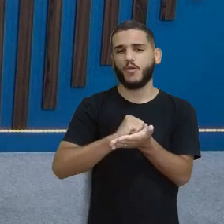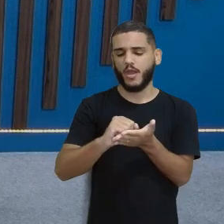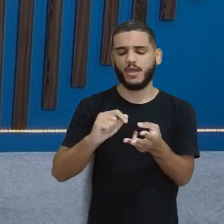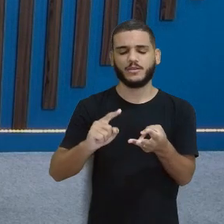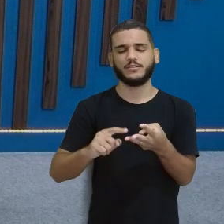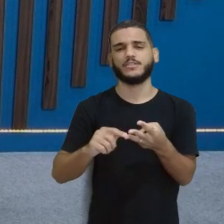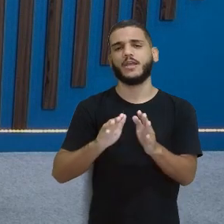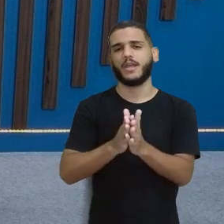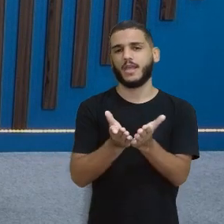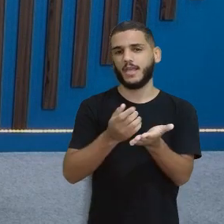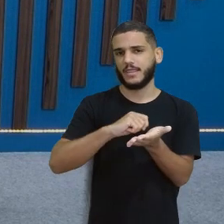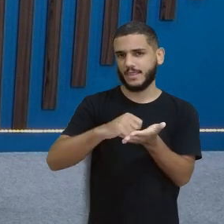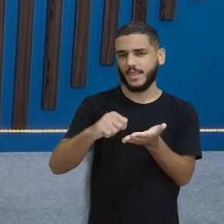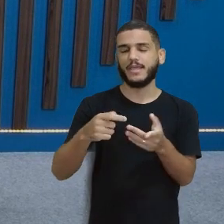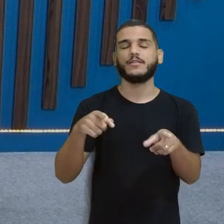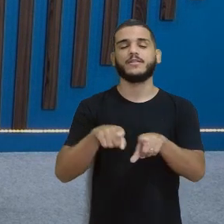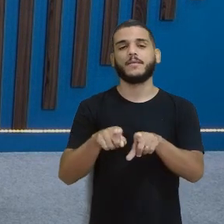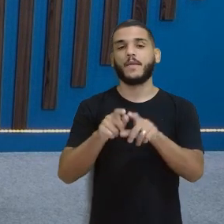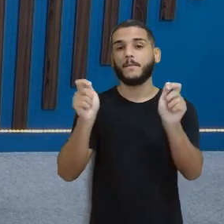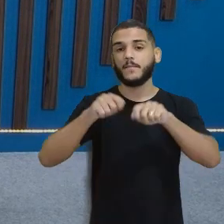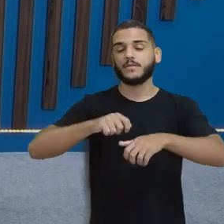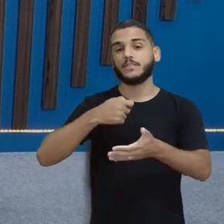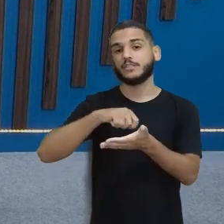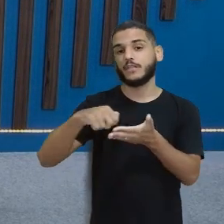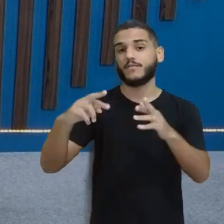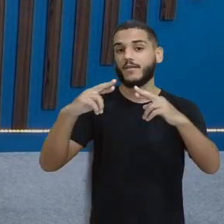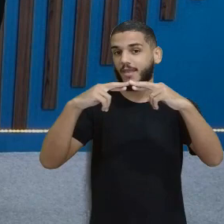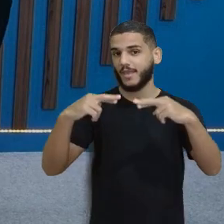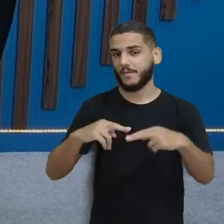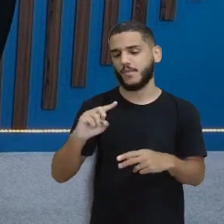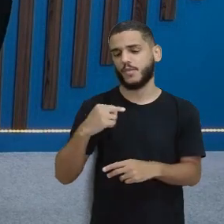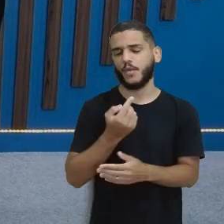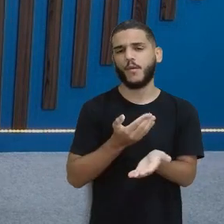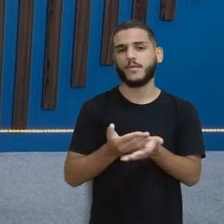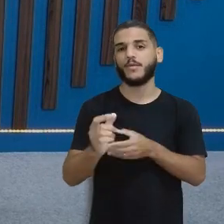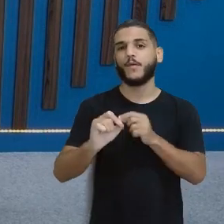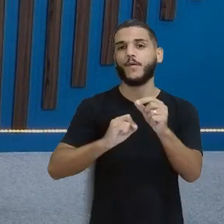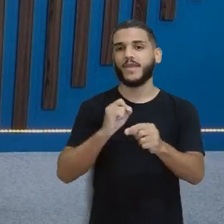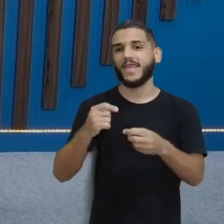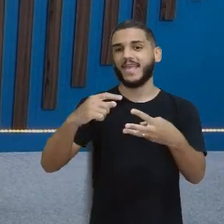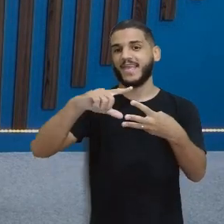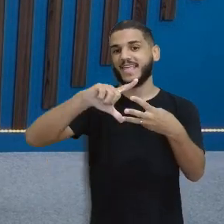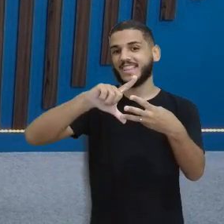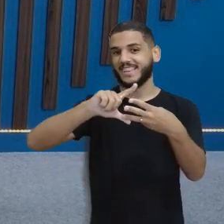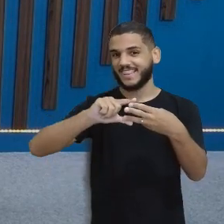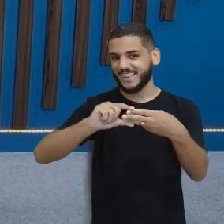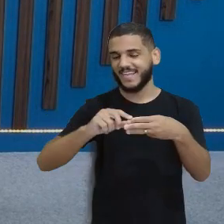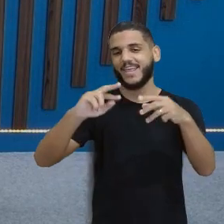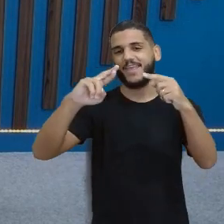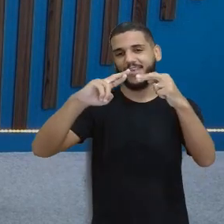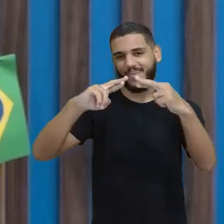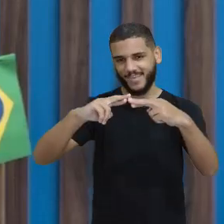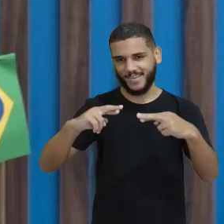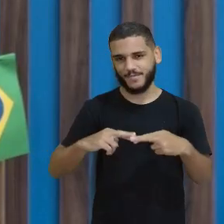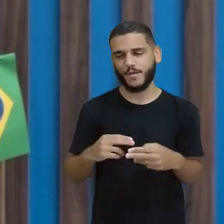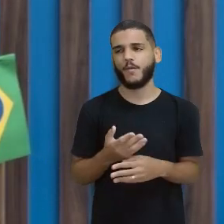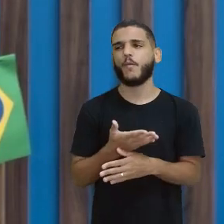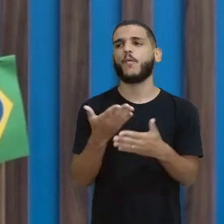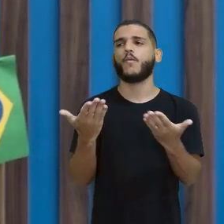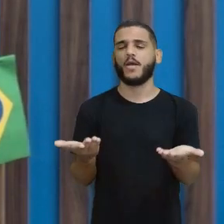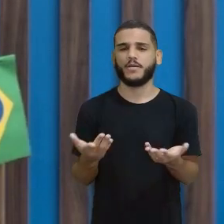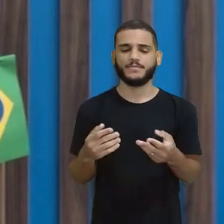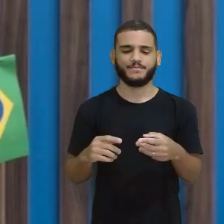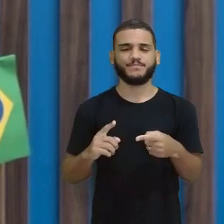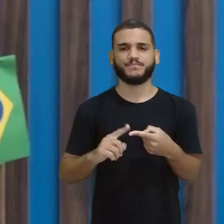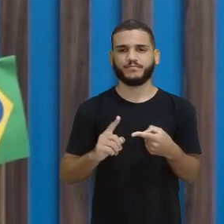caderno, para poder escrever algumas rimas. E a gente já começou até com um trio de rimas, não foi isso? Foi. Quase foram as rimas mesmo, ajuda